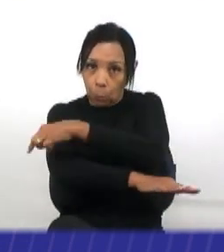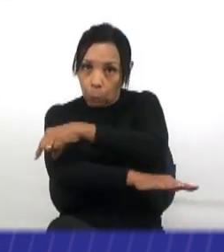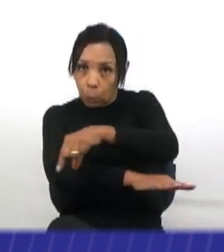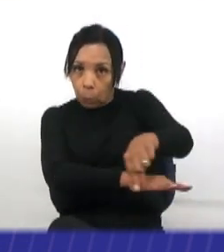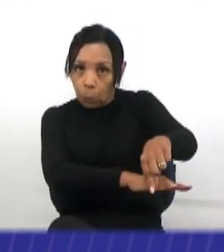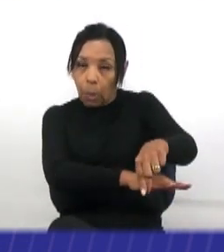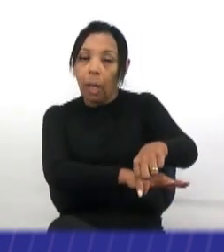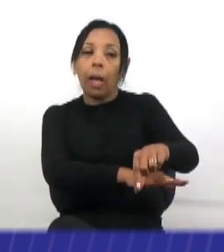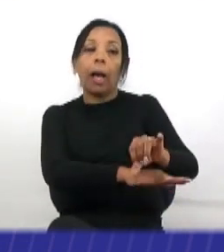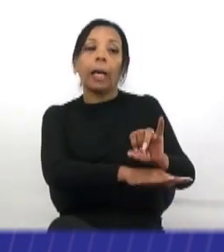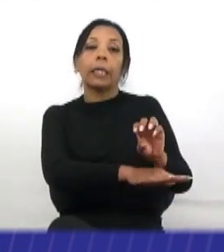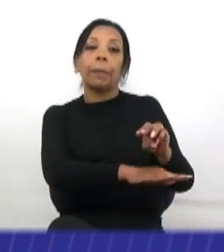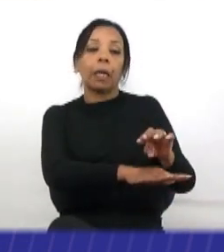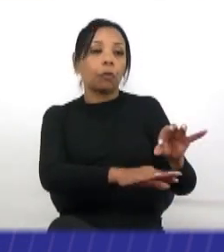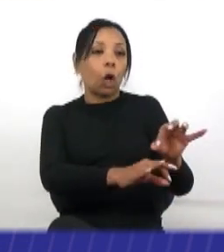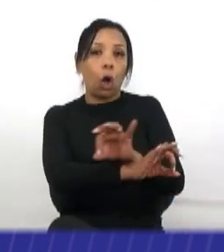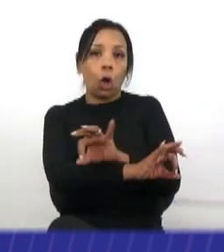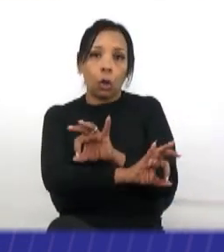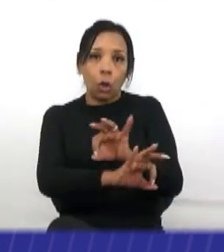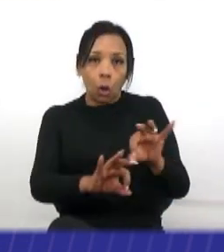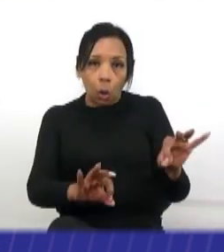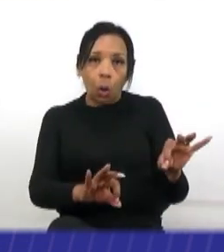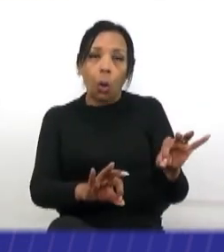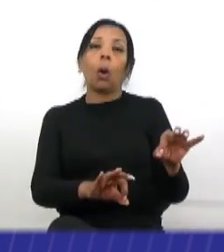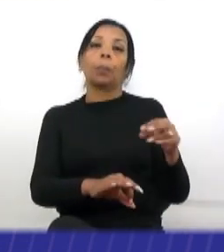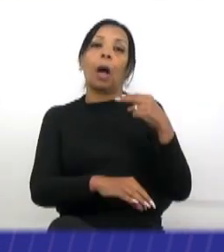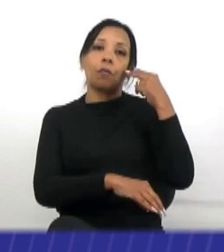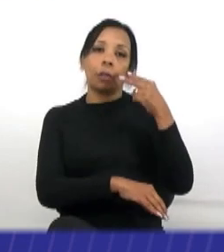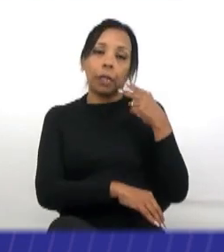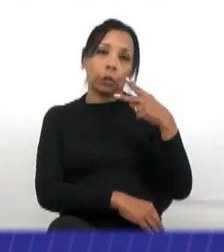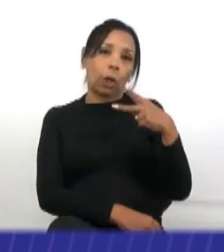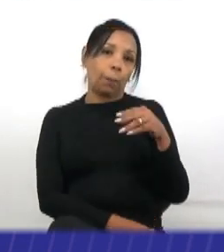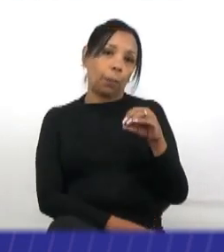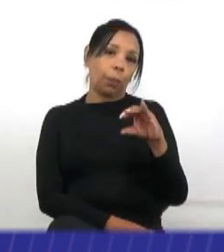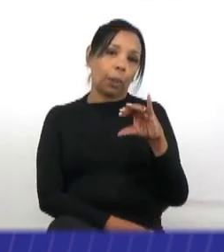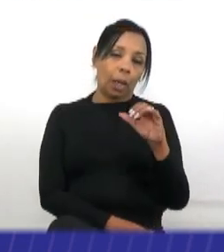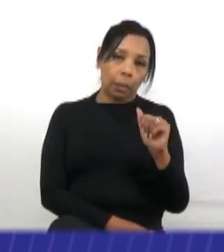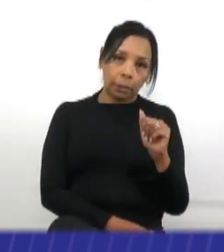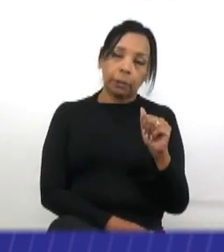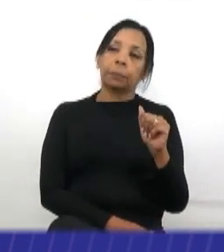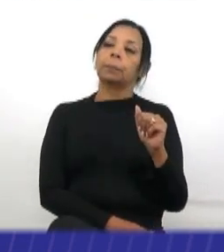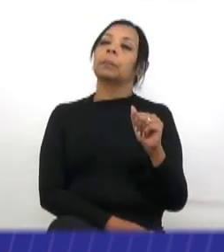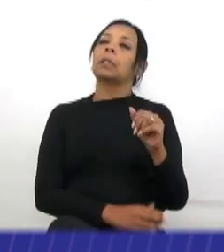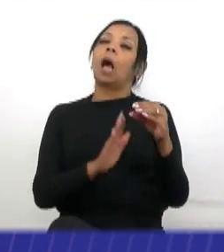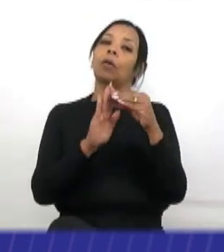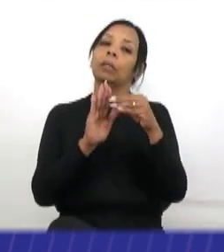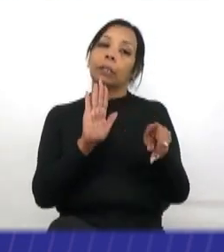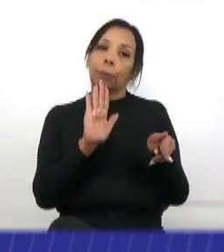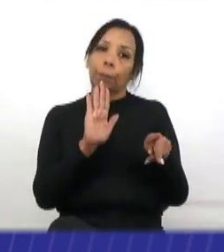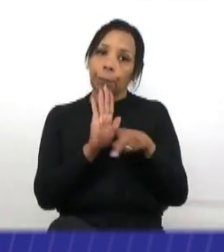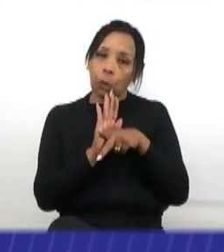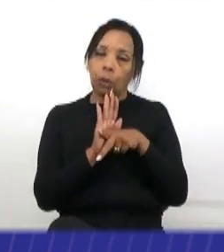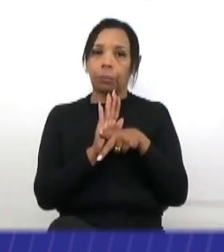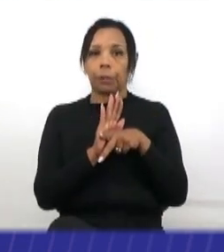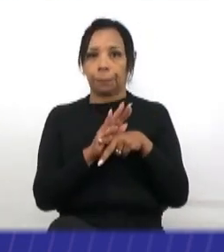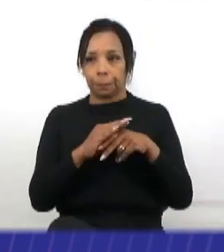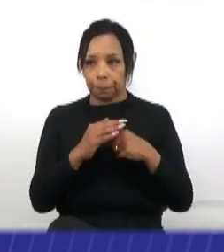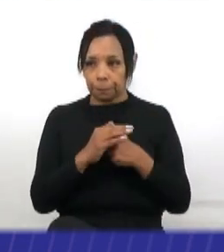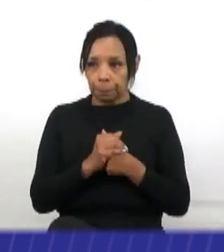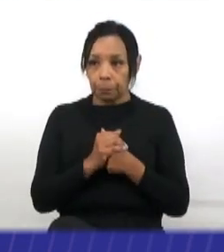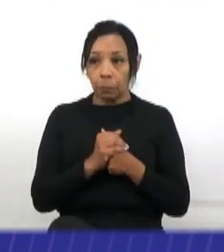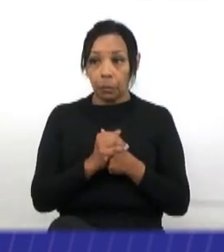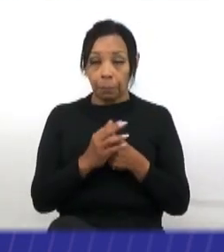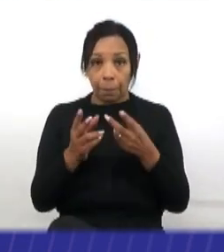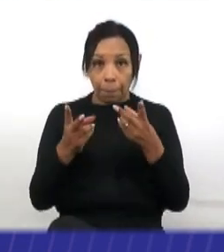imigrantes. Ficou excelente, a vereadora Apocaya é da região, ali sabe muito bem, é uma indicação dela também, mas esse trecho